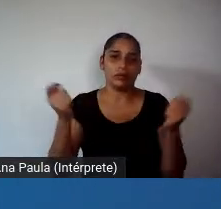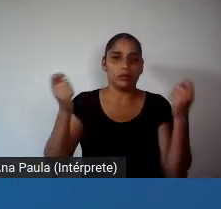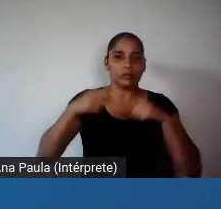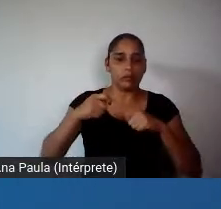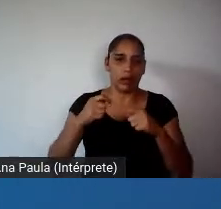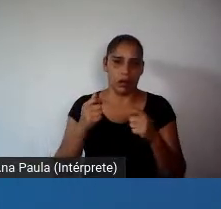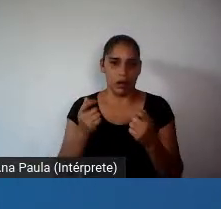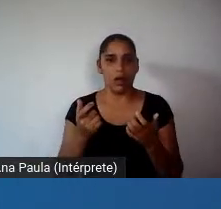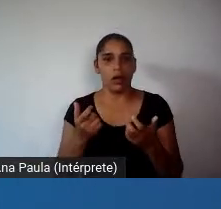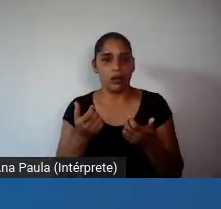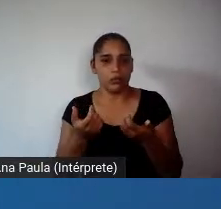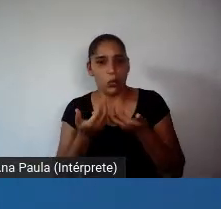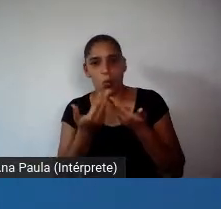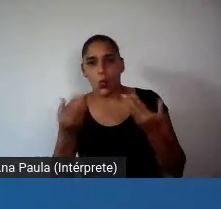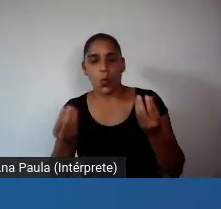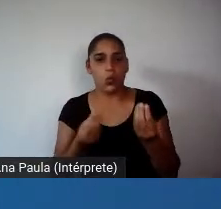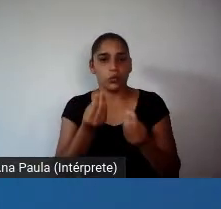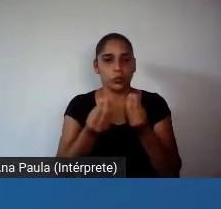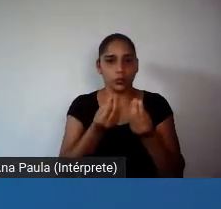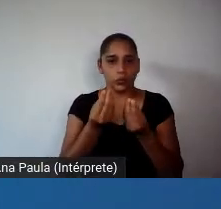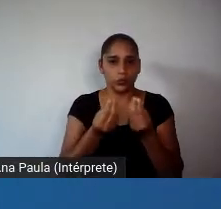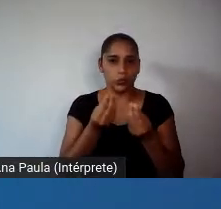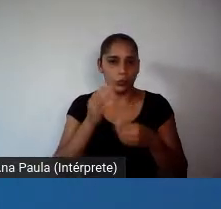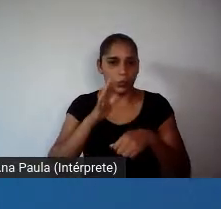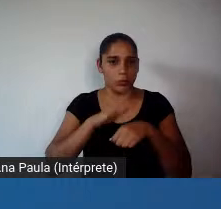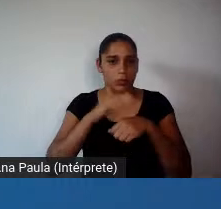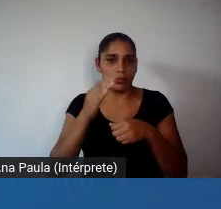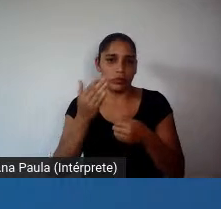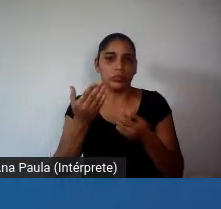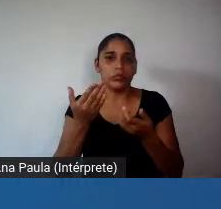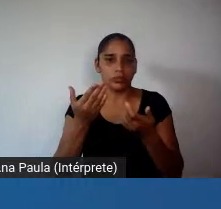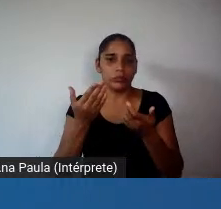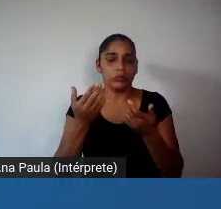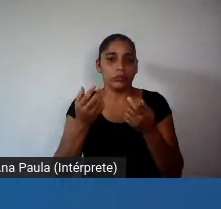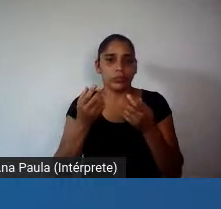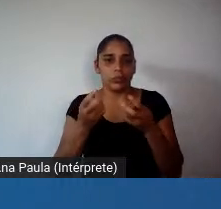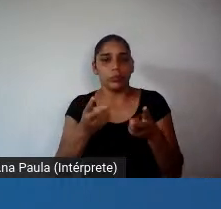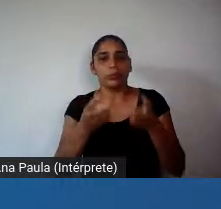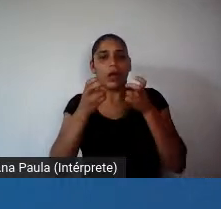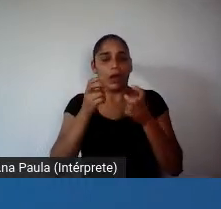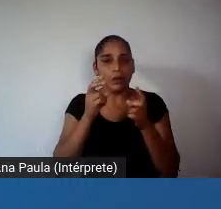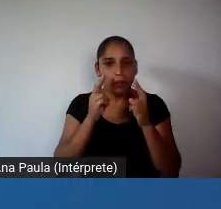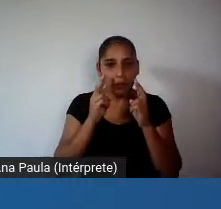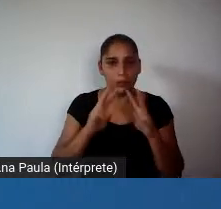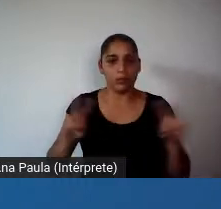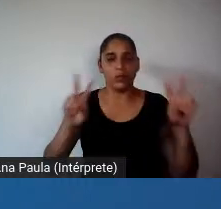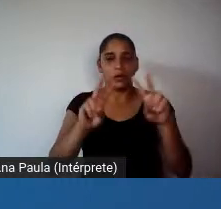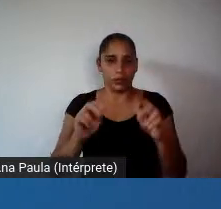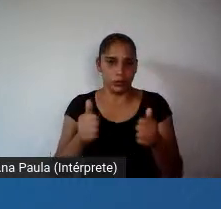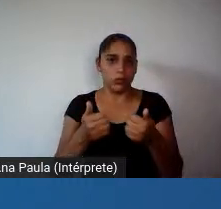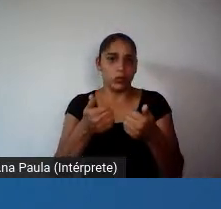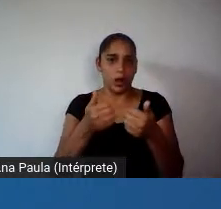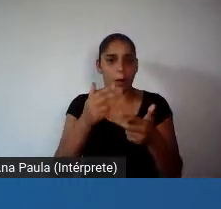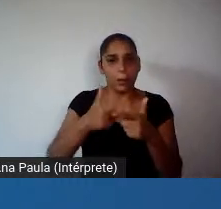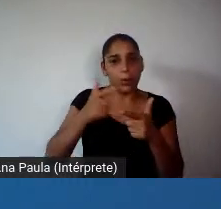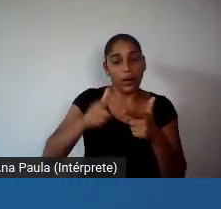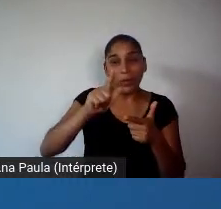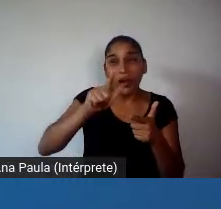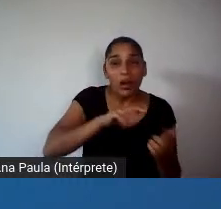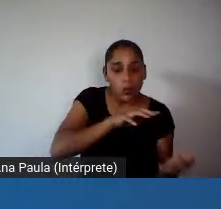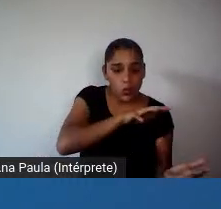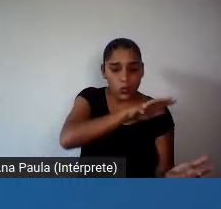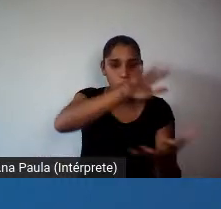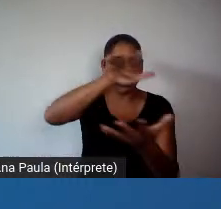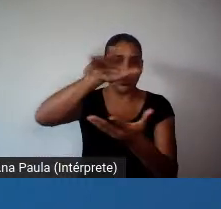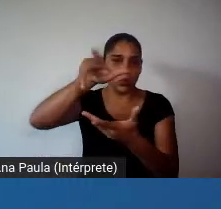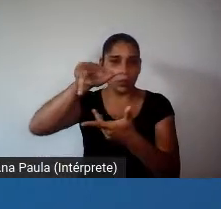de maneira mais, é, vistosa nesse problema, né, que é um problema global, né, e